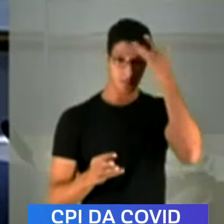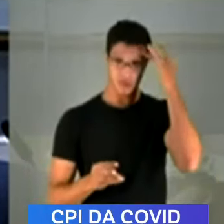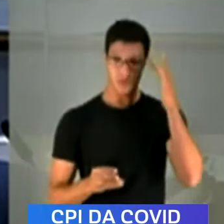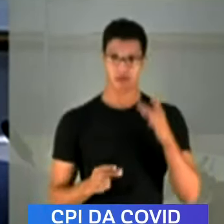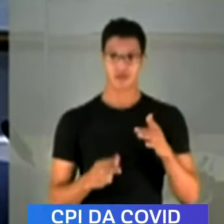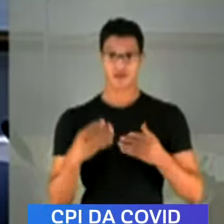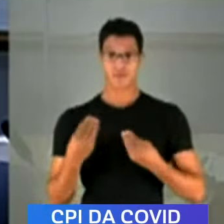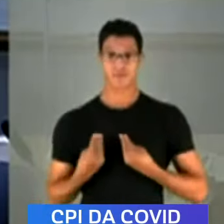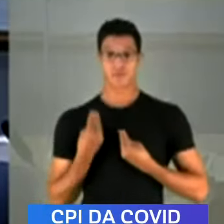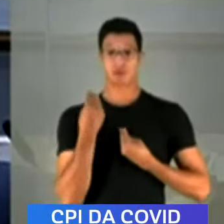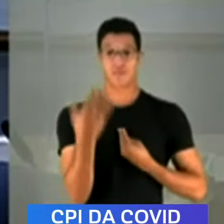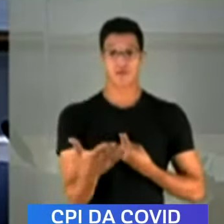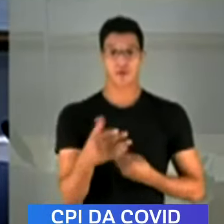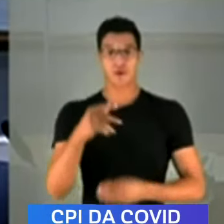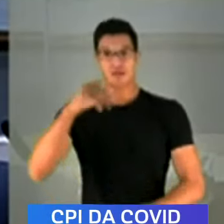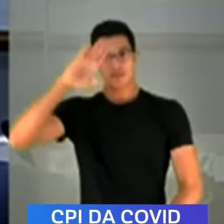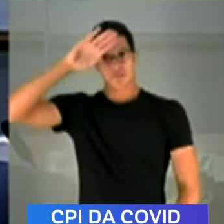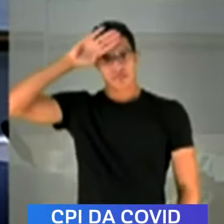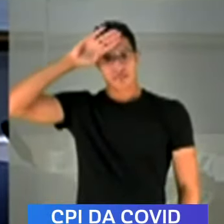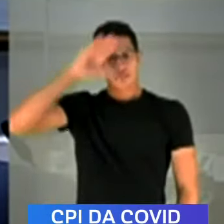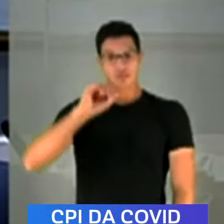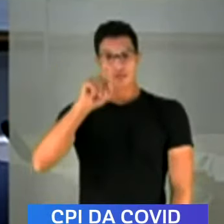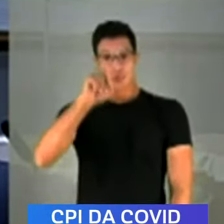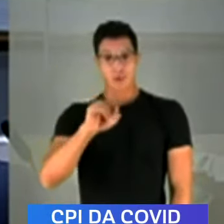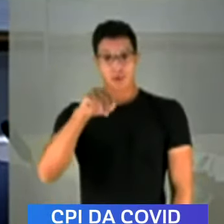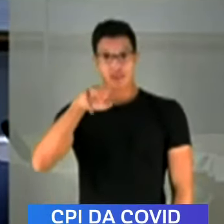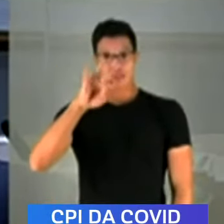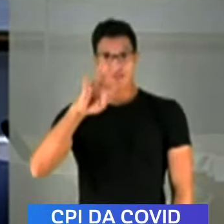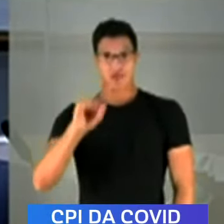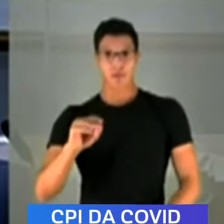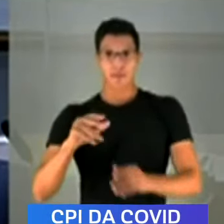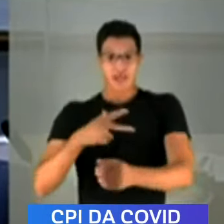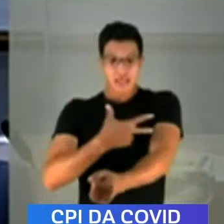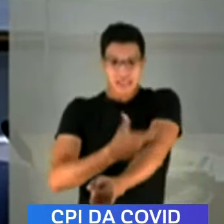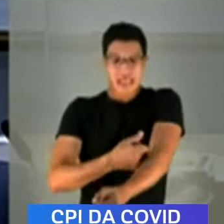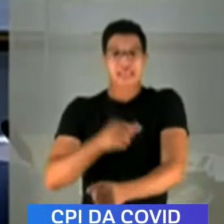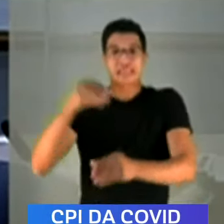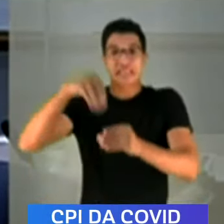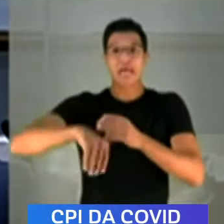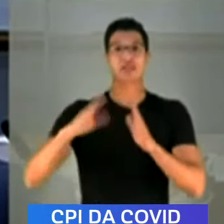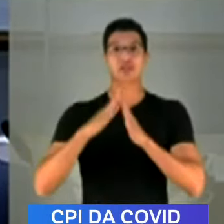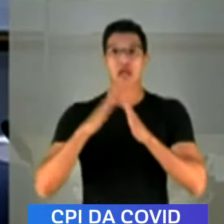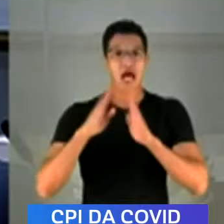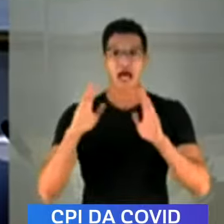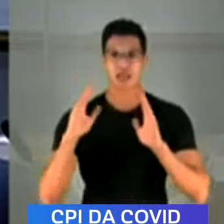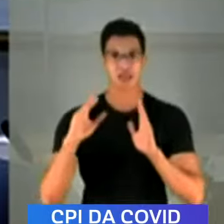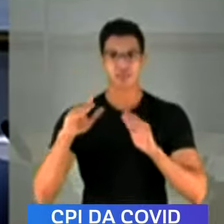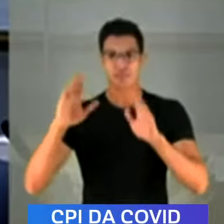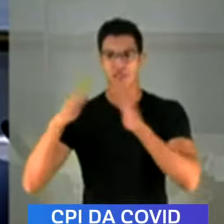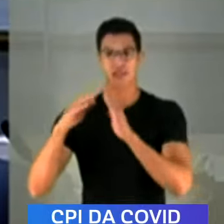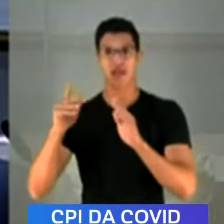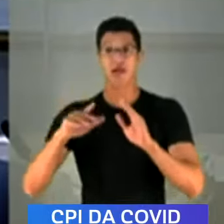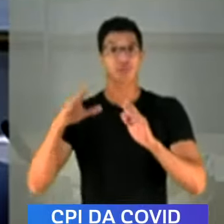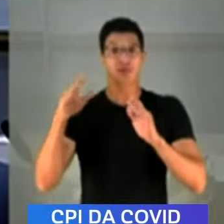ofereceu termômetro e oxímetro para a triagem domiciliar. Isso era uma medida simples que já deveria ter sido adotada. adotada.